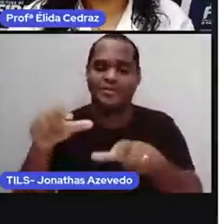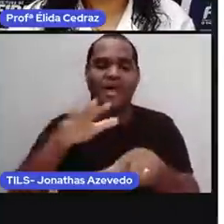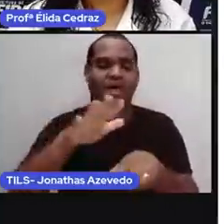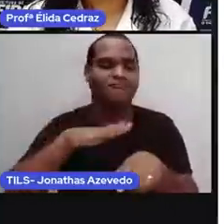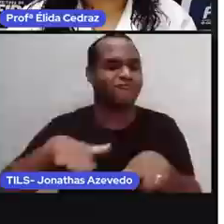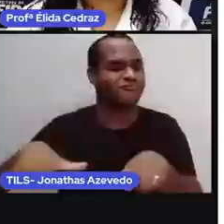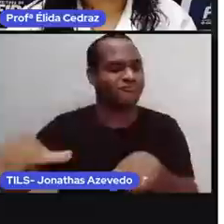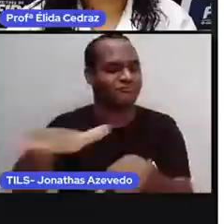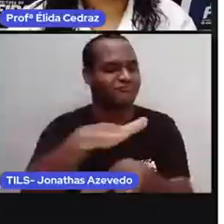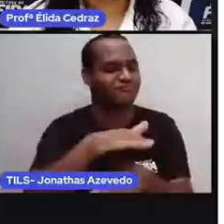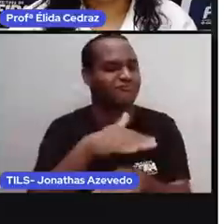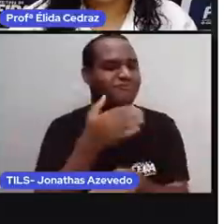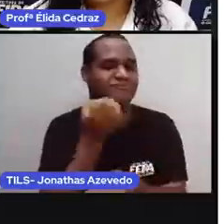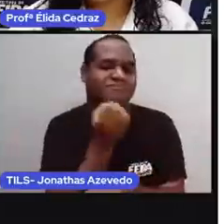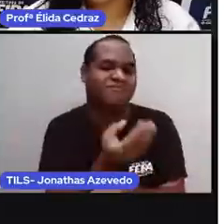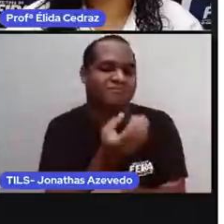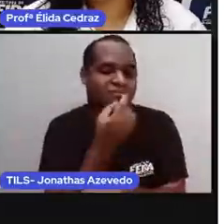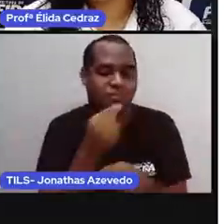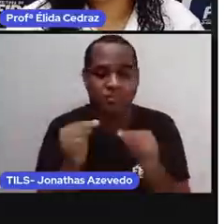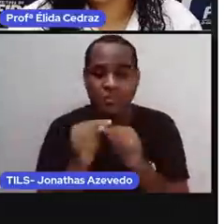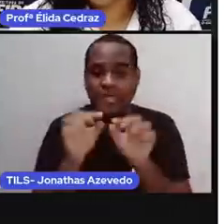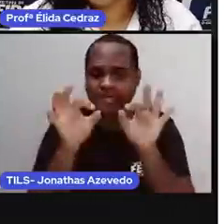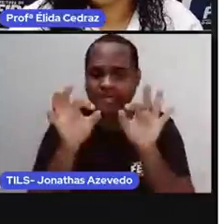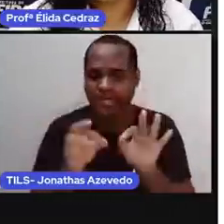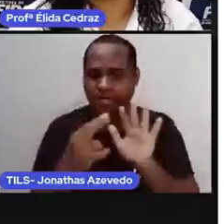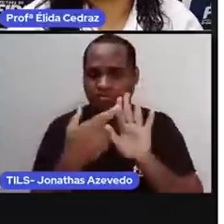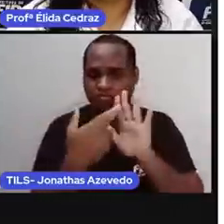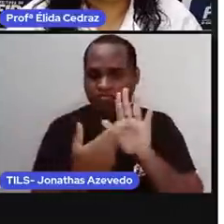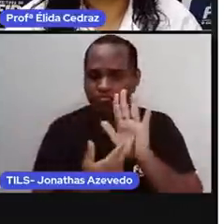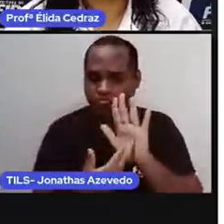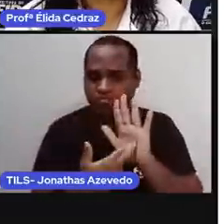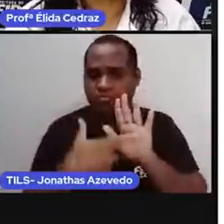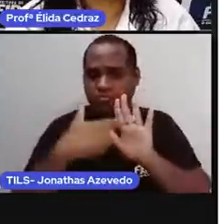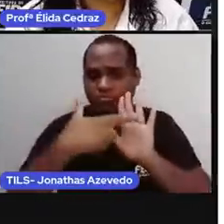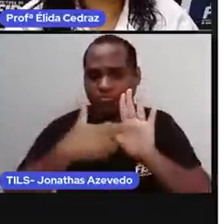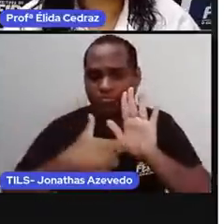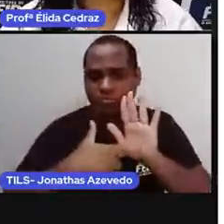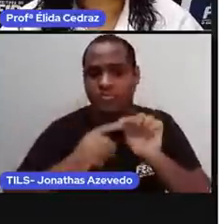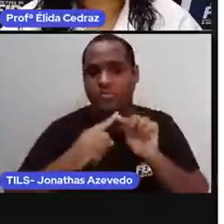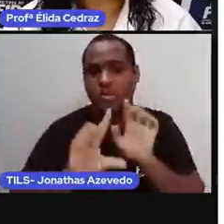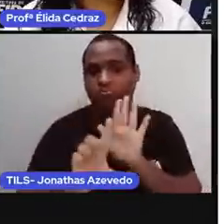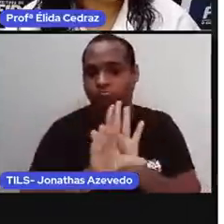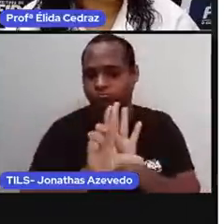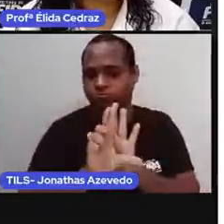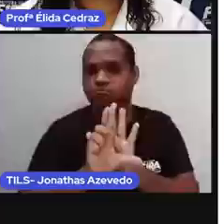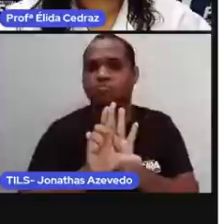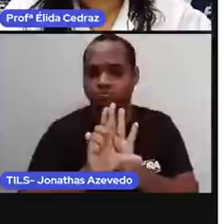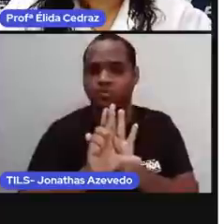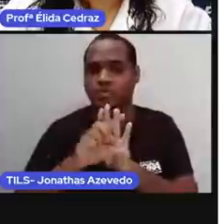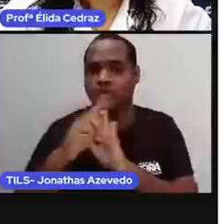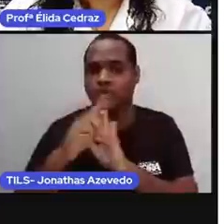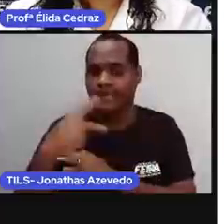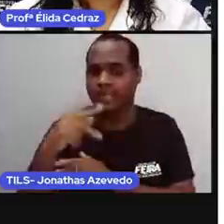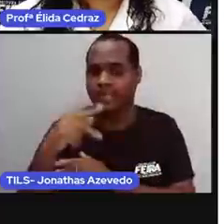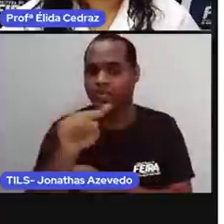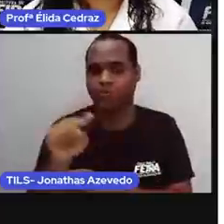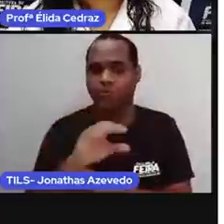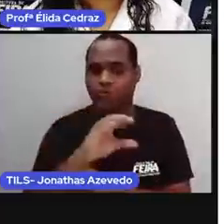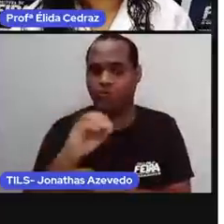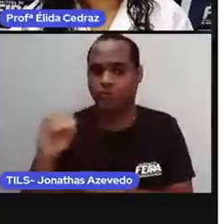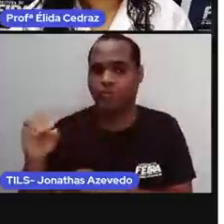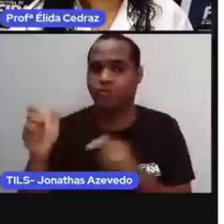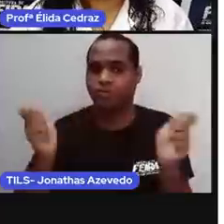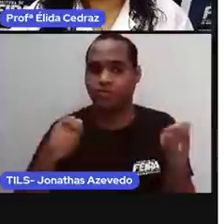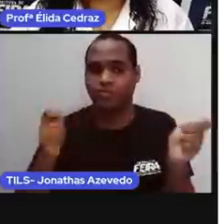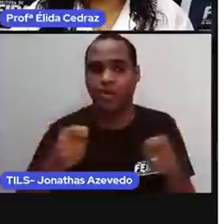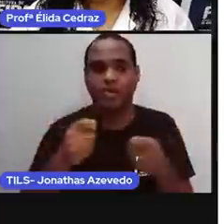regulamentado. É por lei. Eles permitem que os zoológicos tenham todos